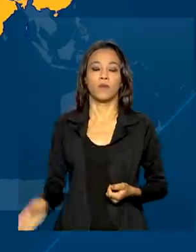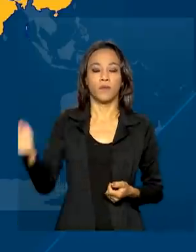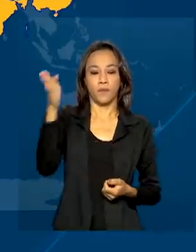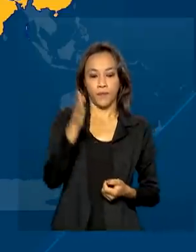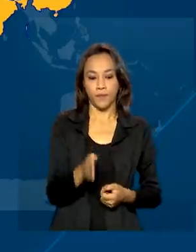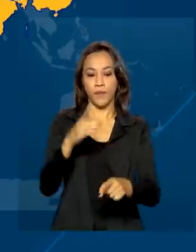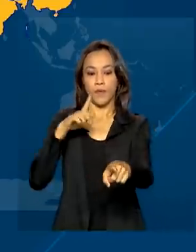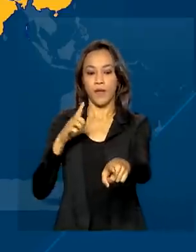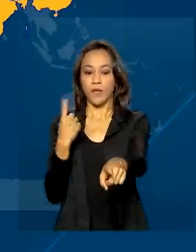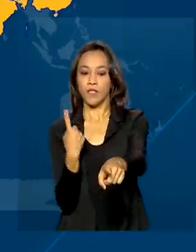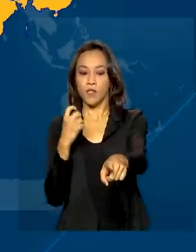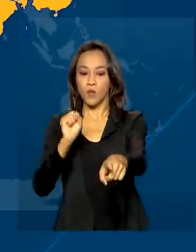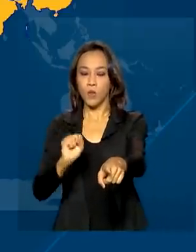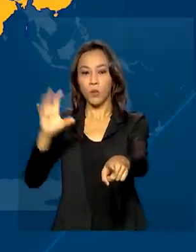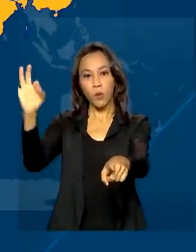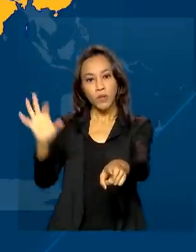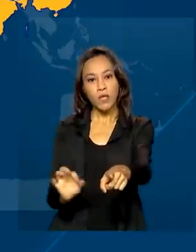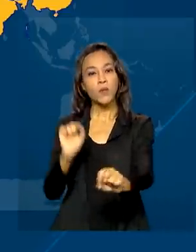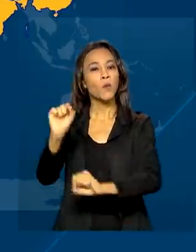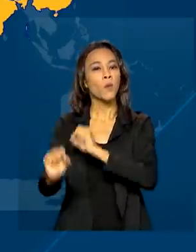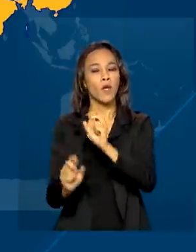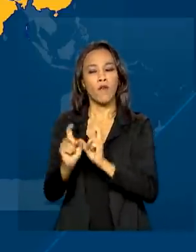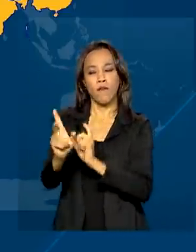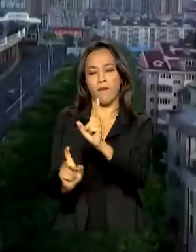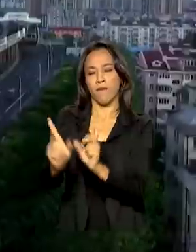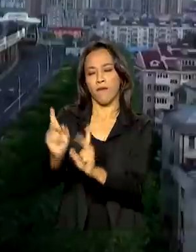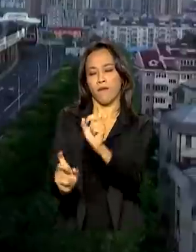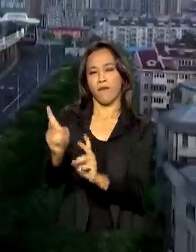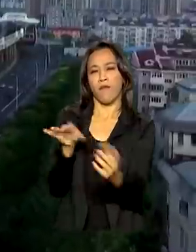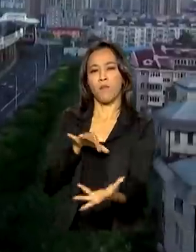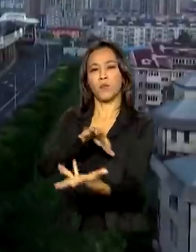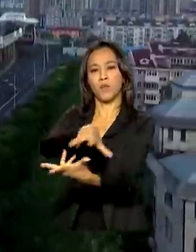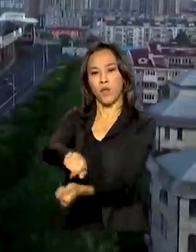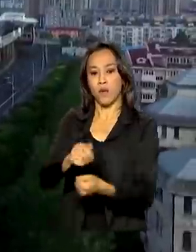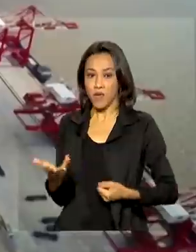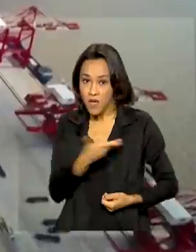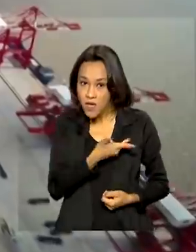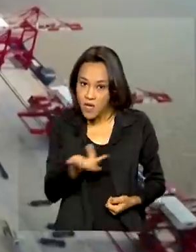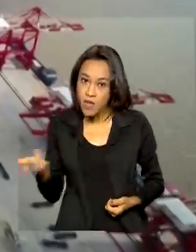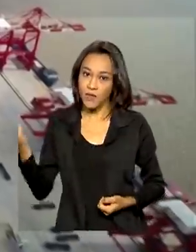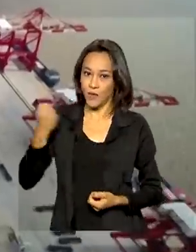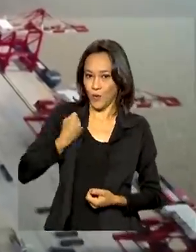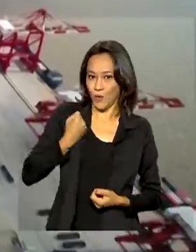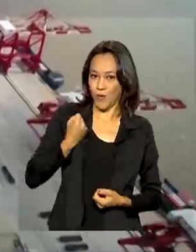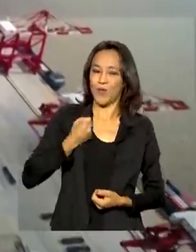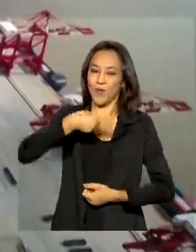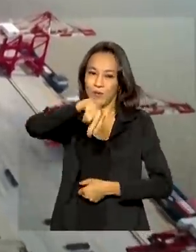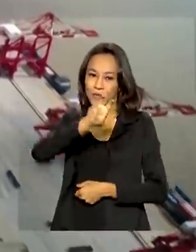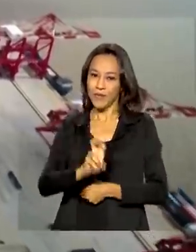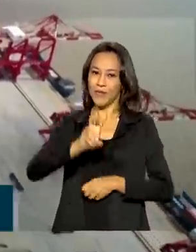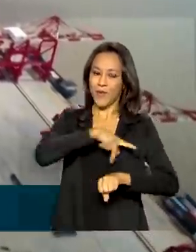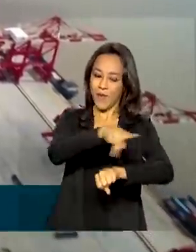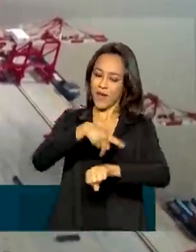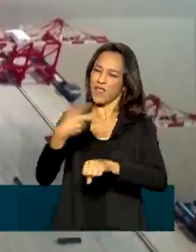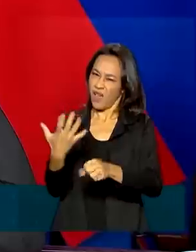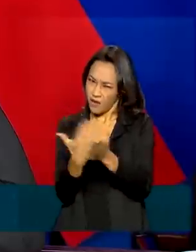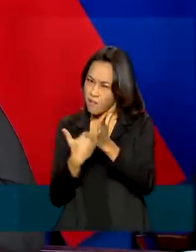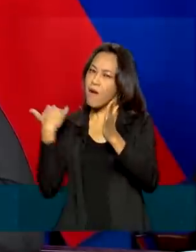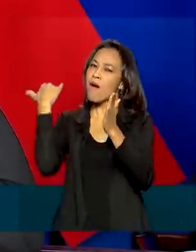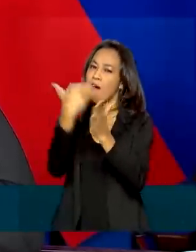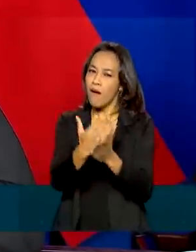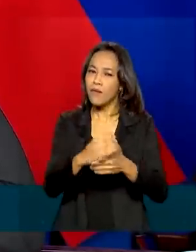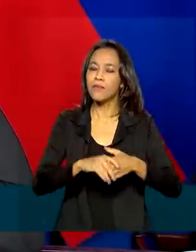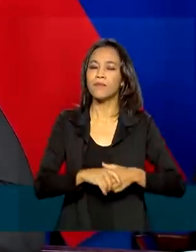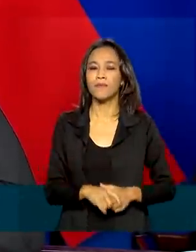concentra 18% do comércio mundial e é esse número que os cinco governantes querem aumentar.